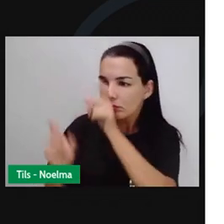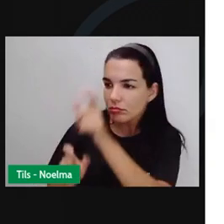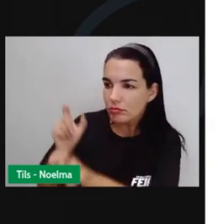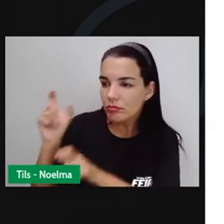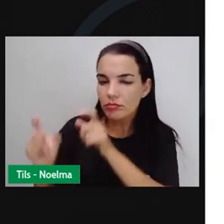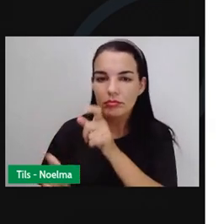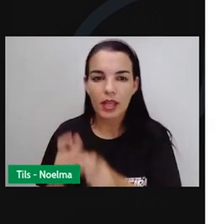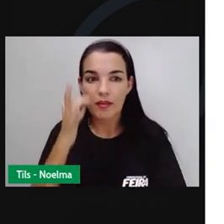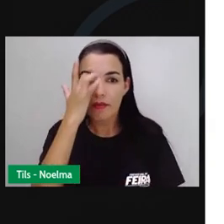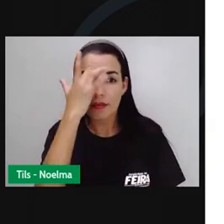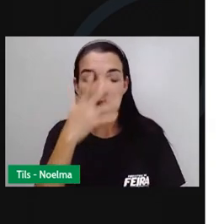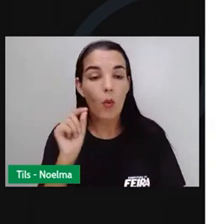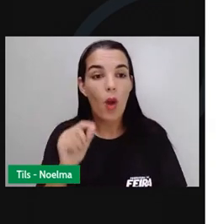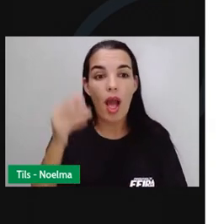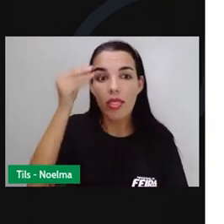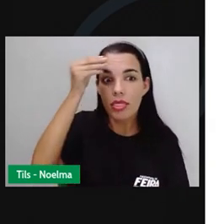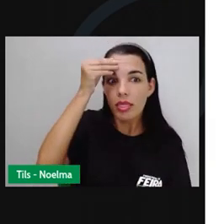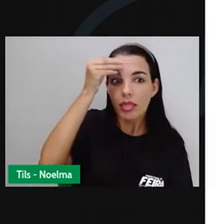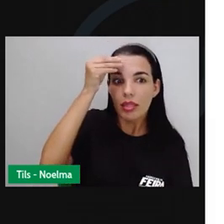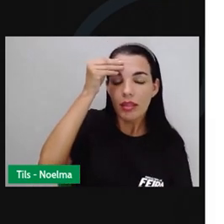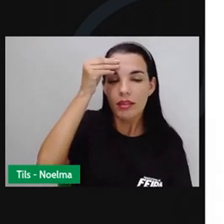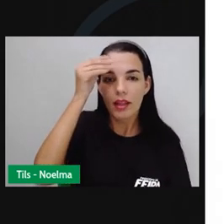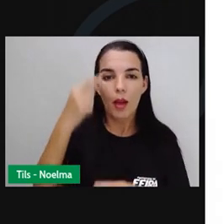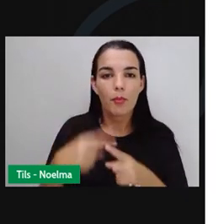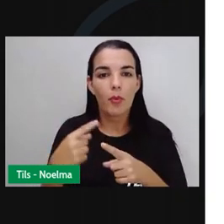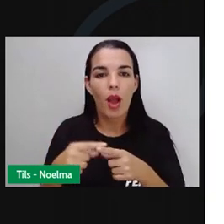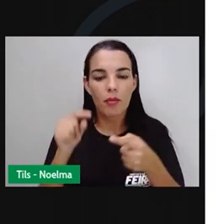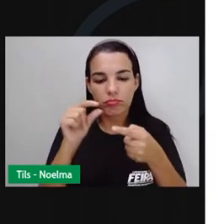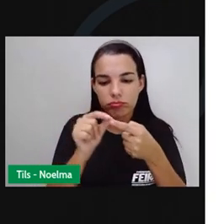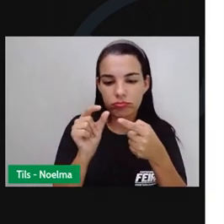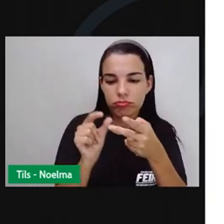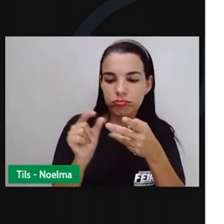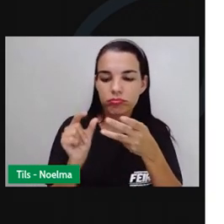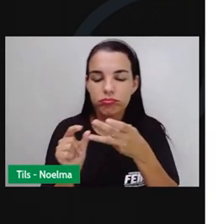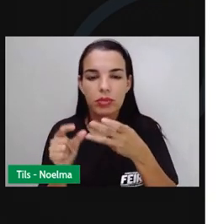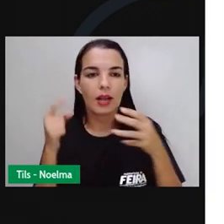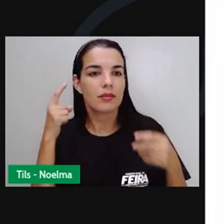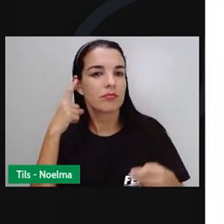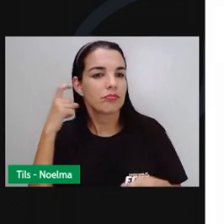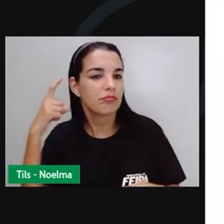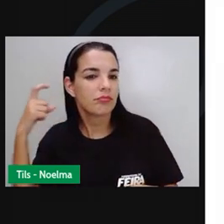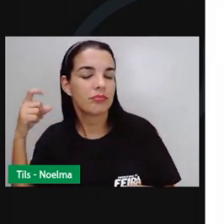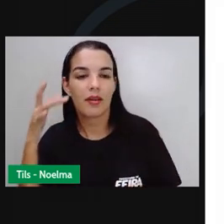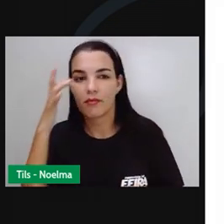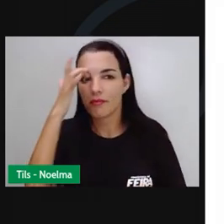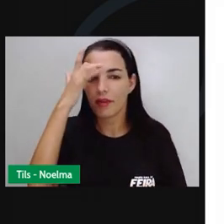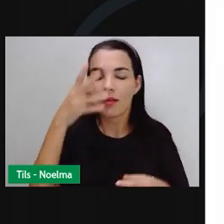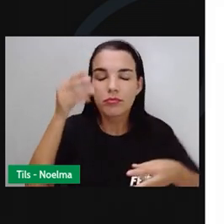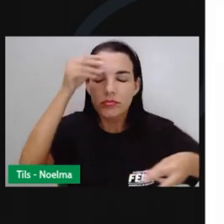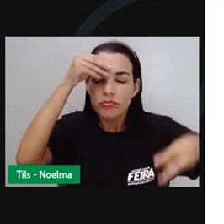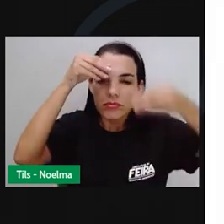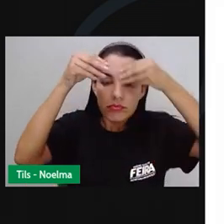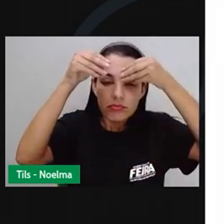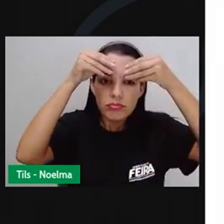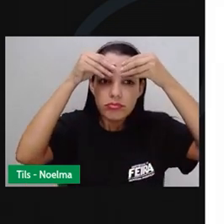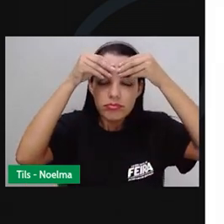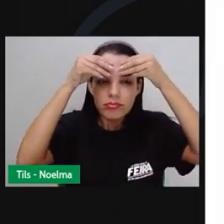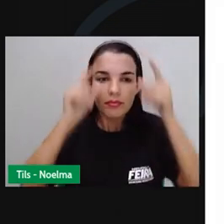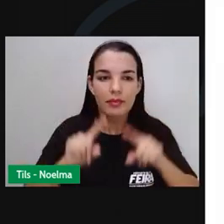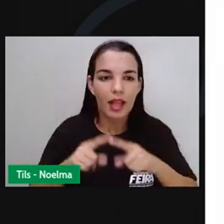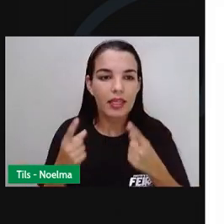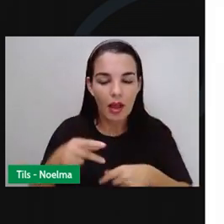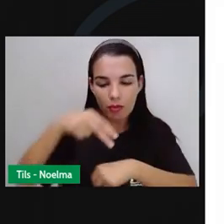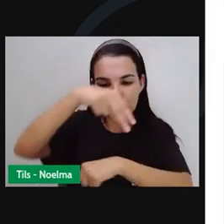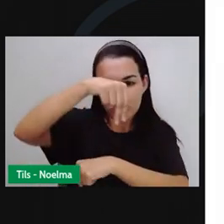facilita o entendimento. Tem as rimas e a metrificação, e isso facilita a memorização. O Cordel é a cultura